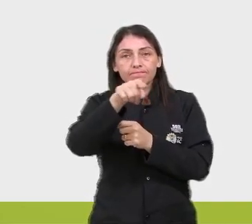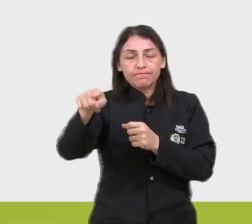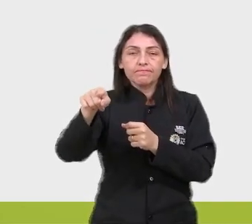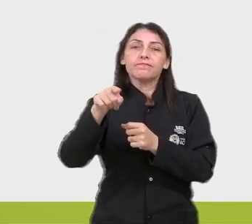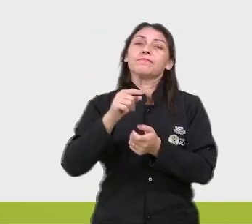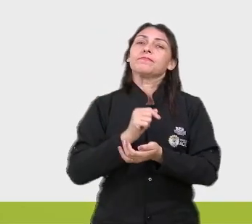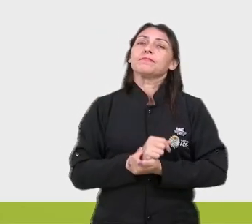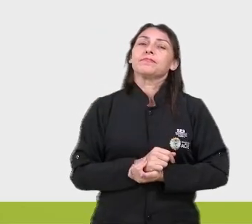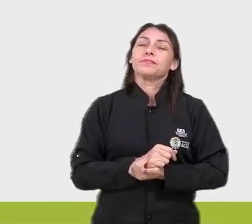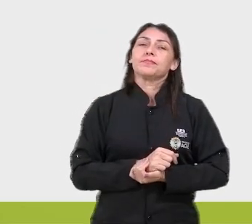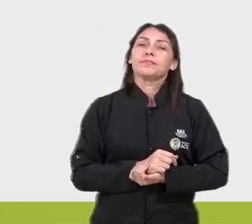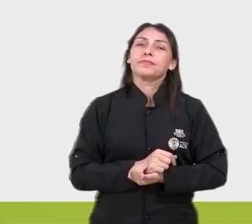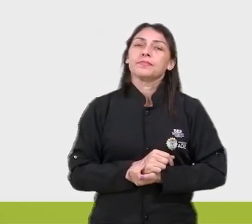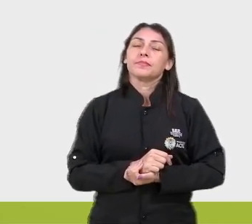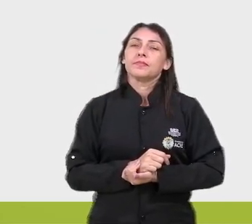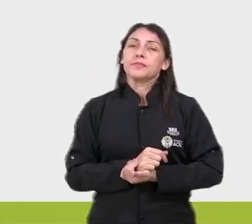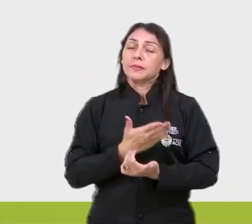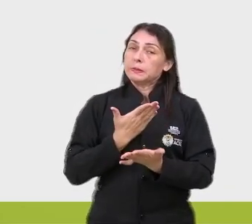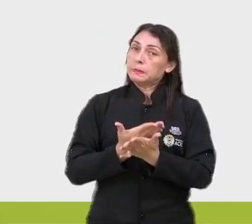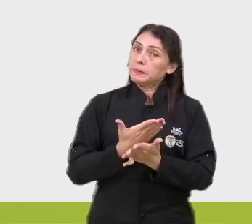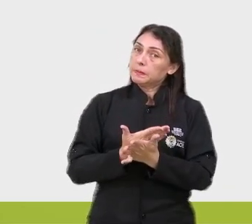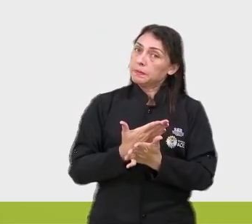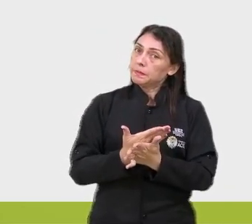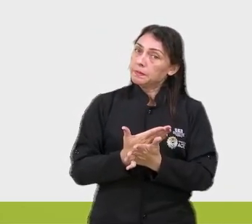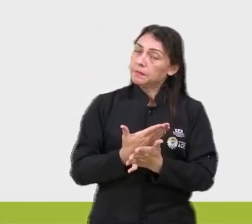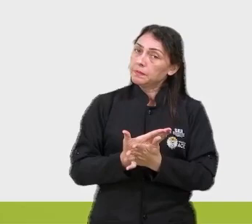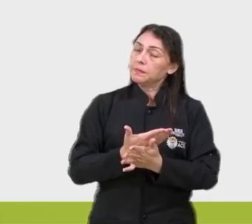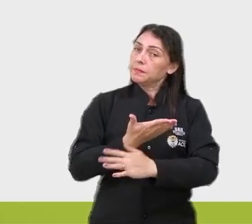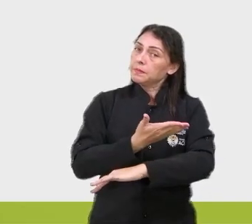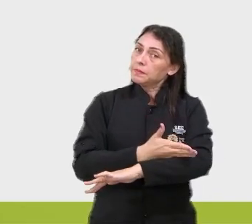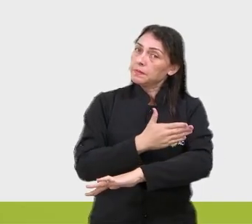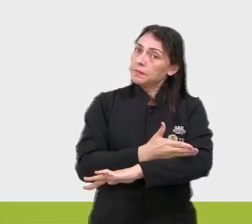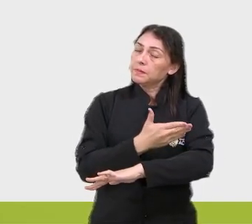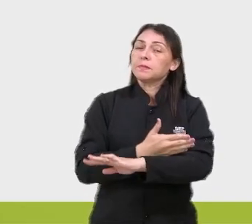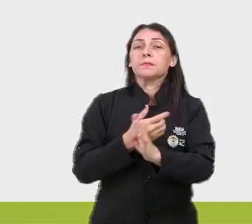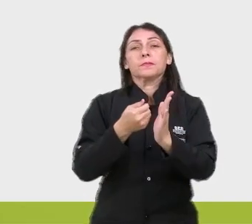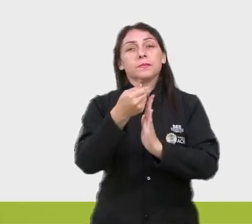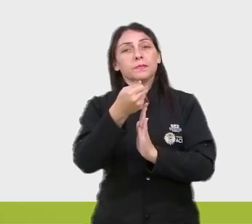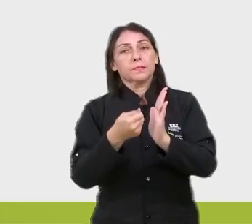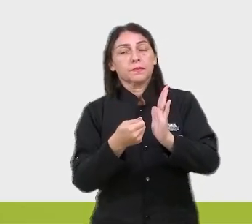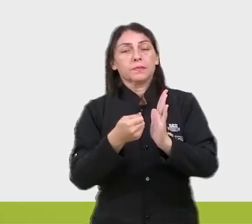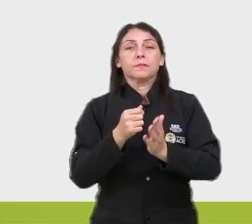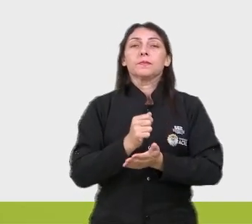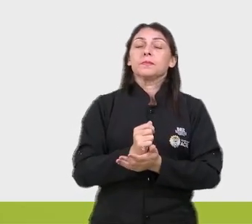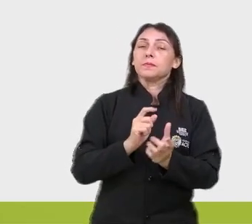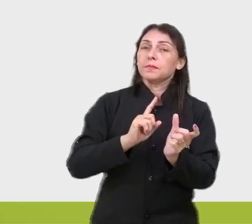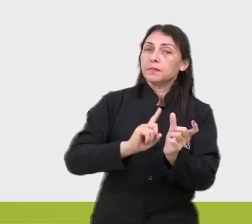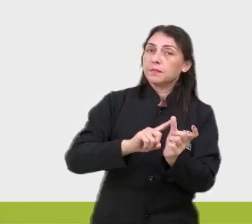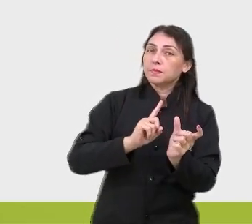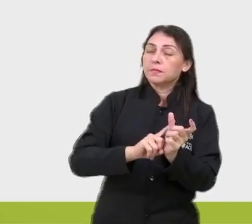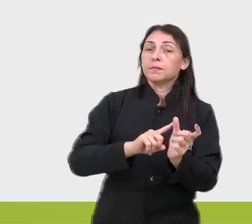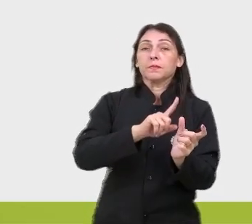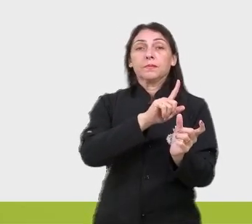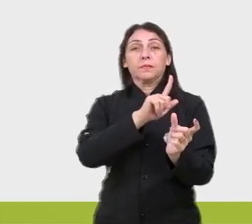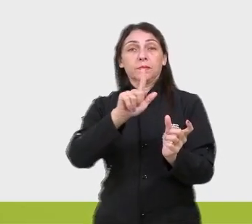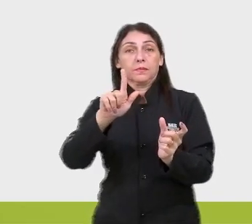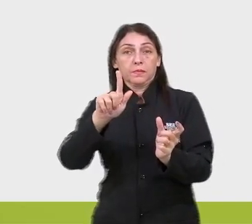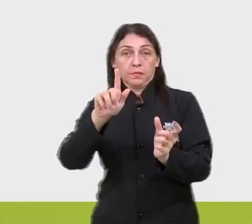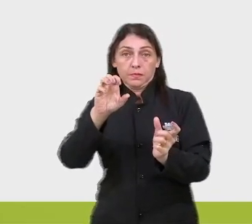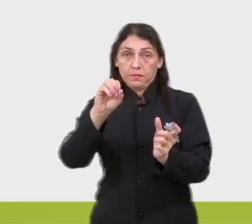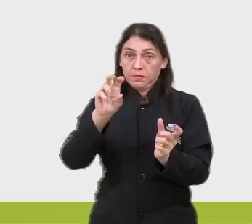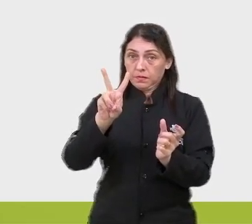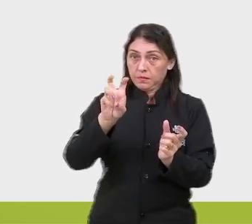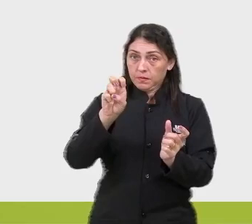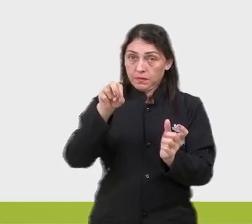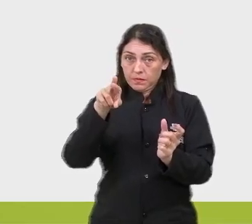que estão aí estudando, treinando redação. A palavra governo, se ela